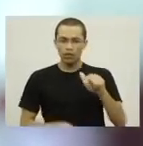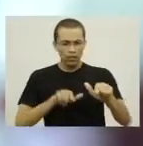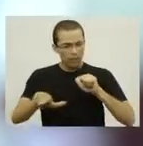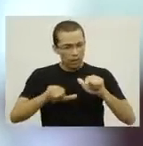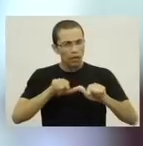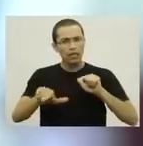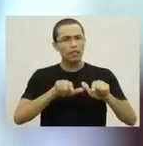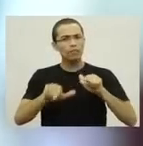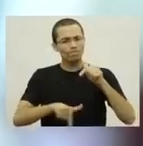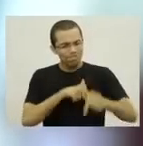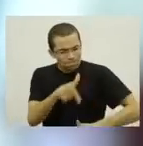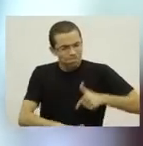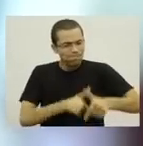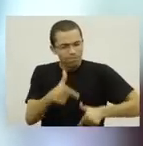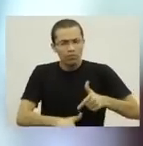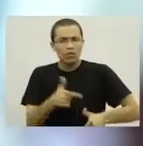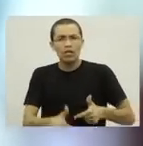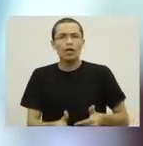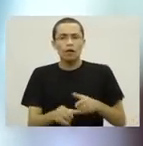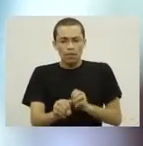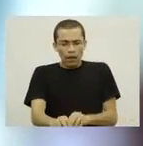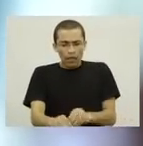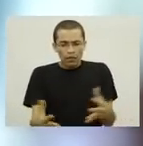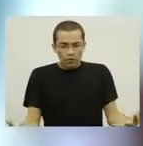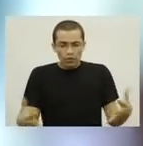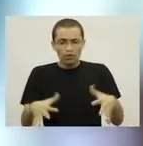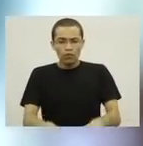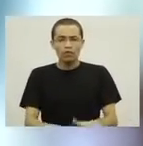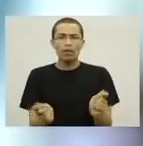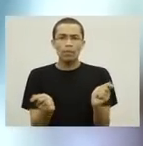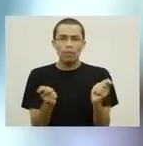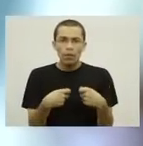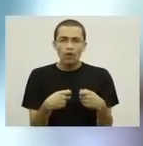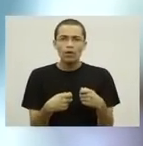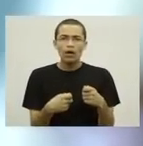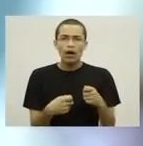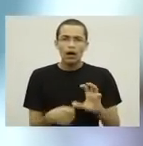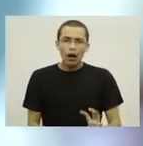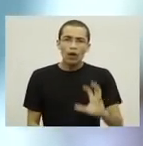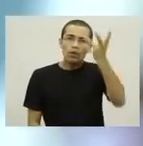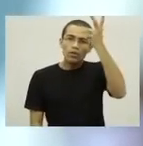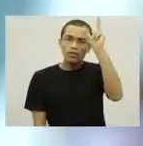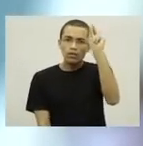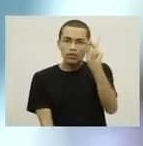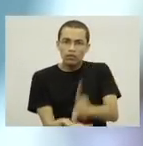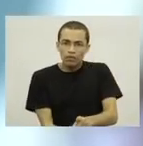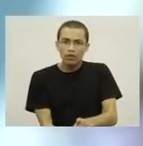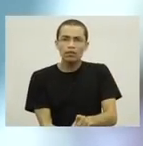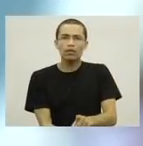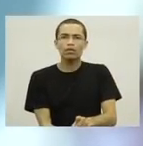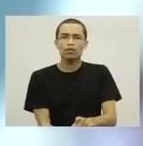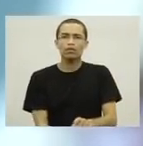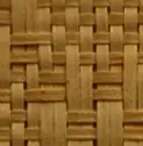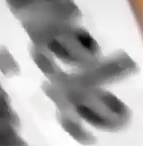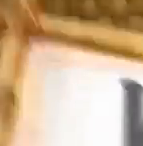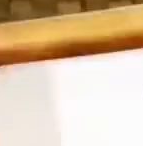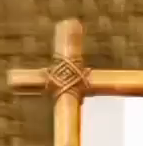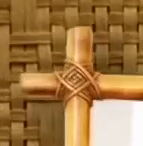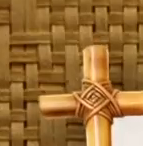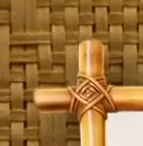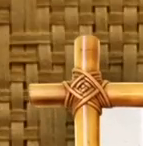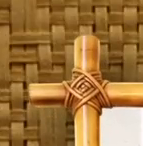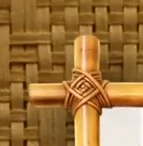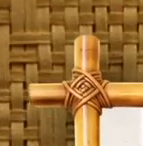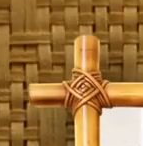Trabalhar para que a educação inclusiva ela aconteça da forma mais decente, da forma mais correta. Vote